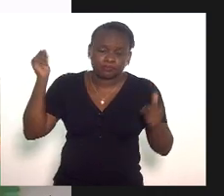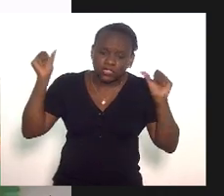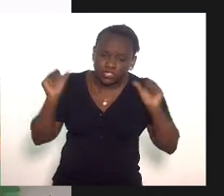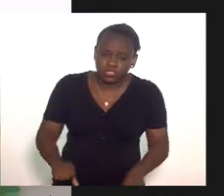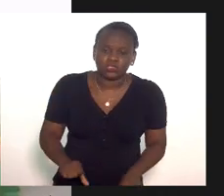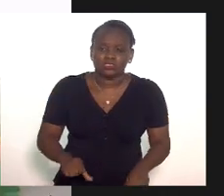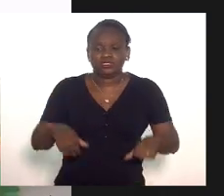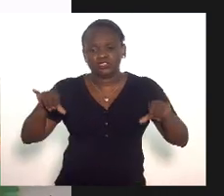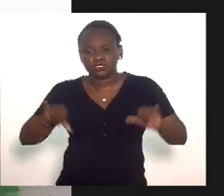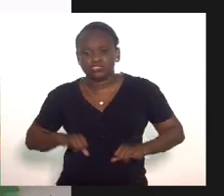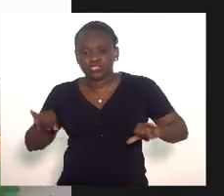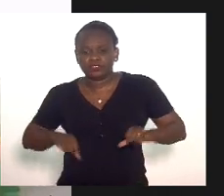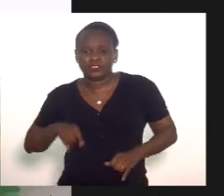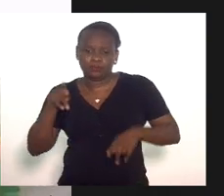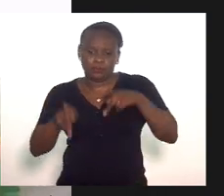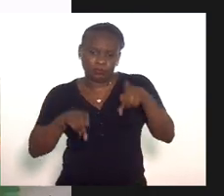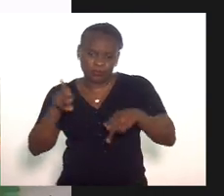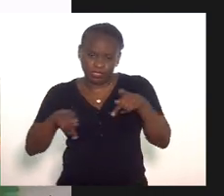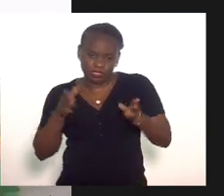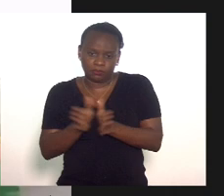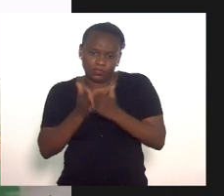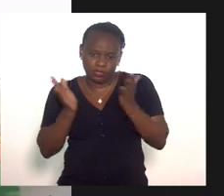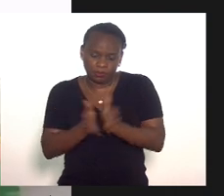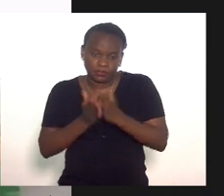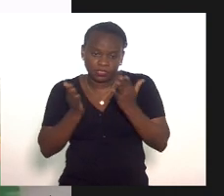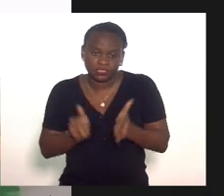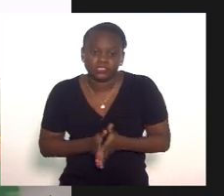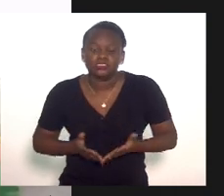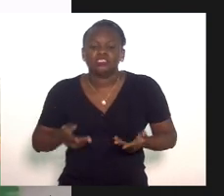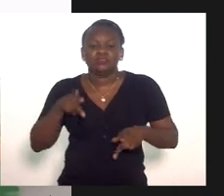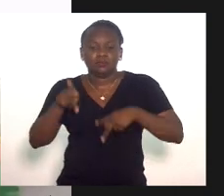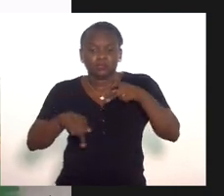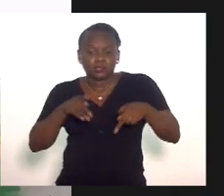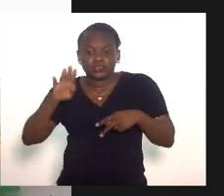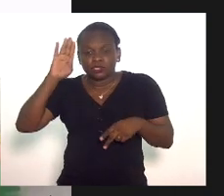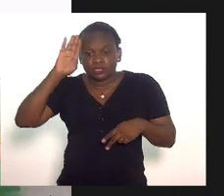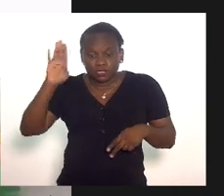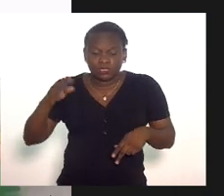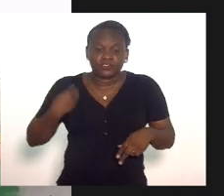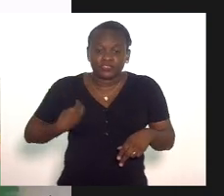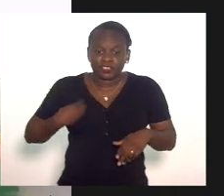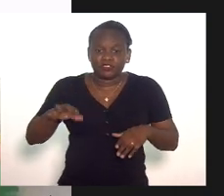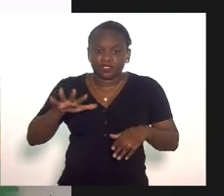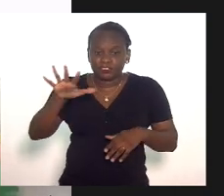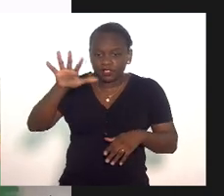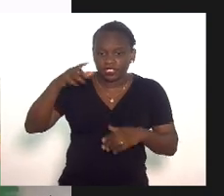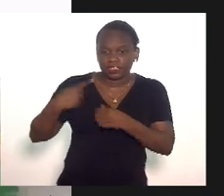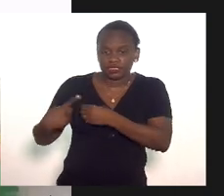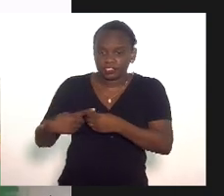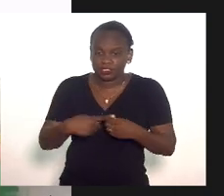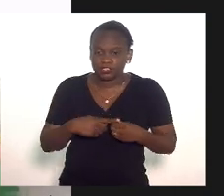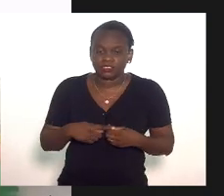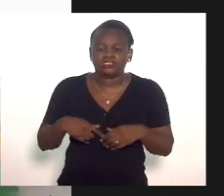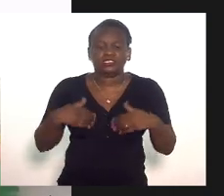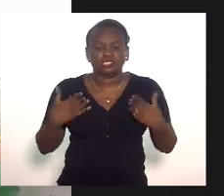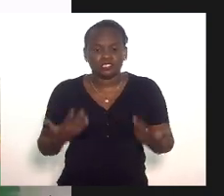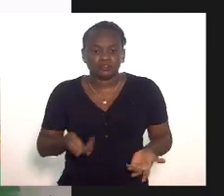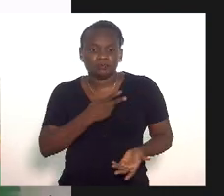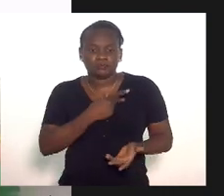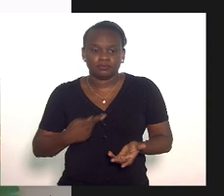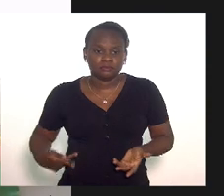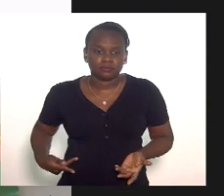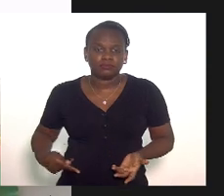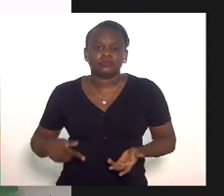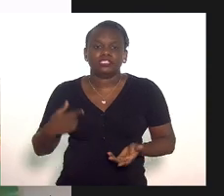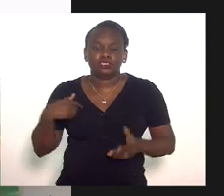situação da população mais pobre da população em especial que vive em favelas e periferias então senhor presidente